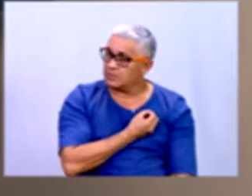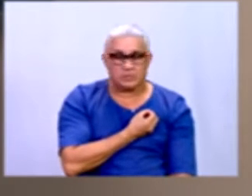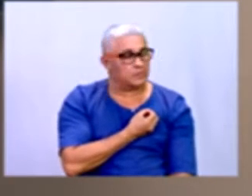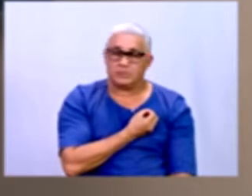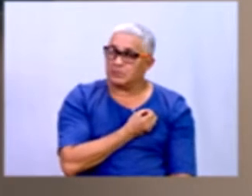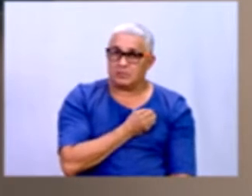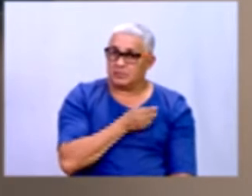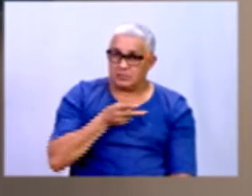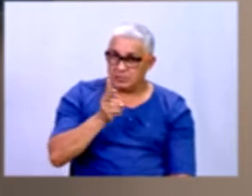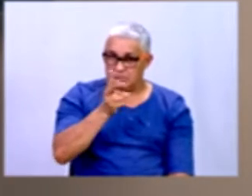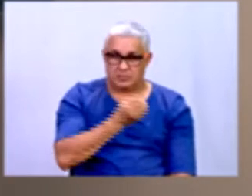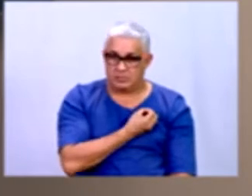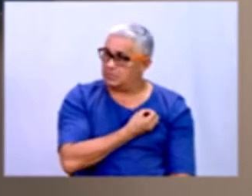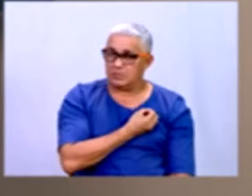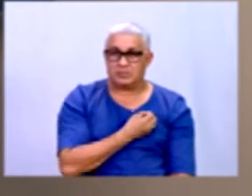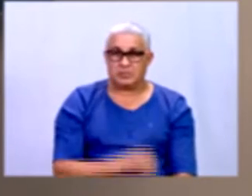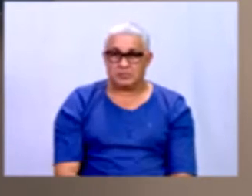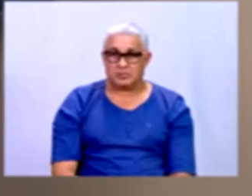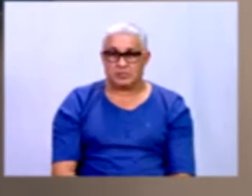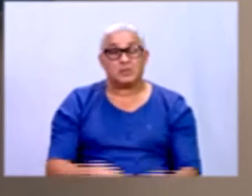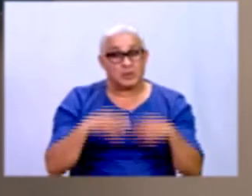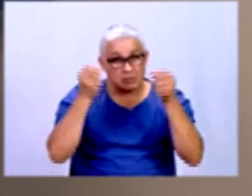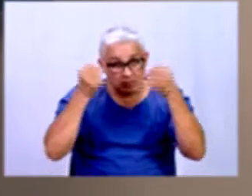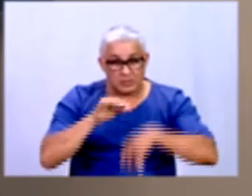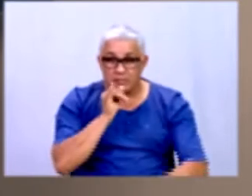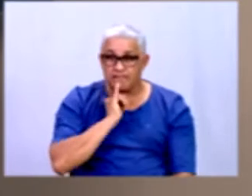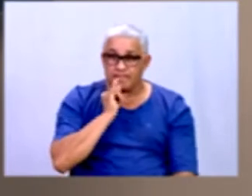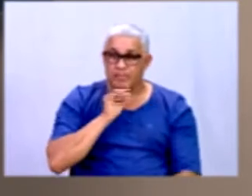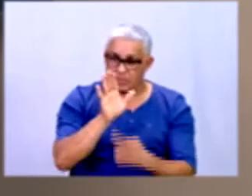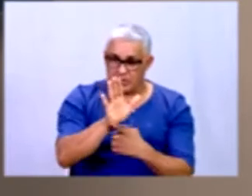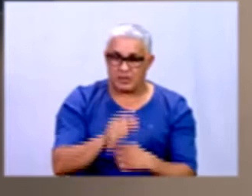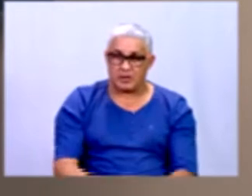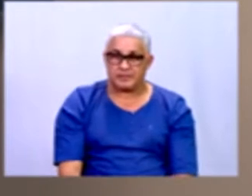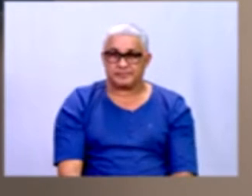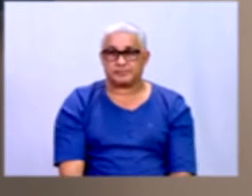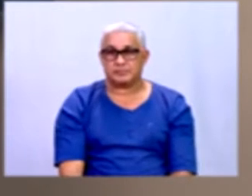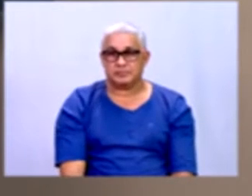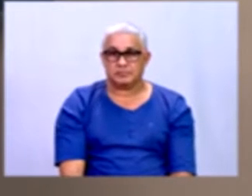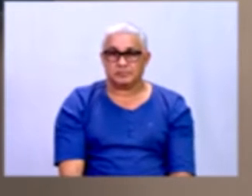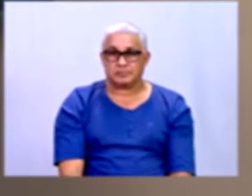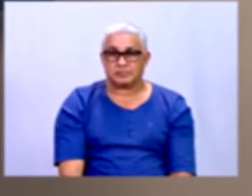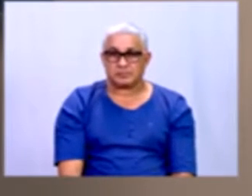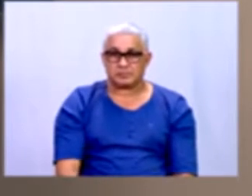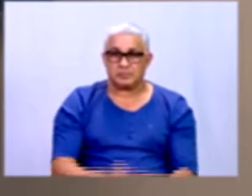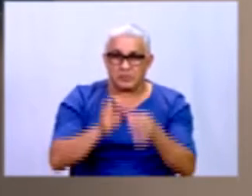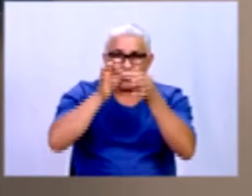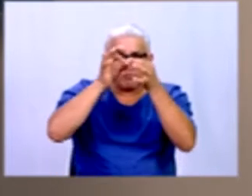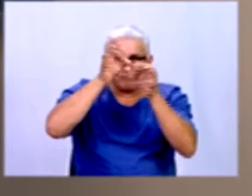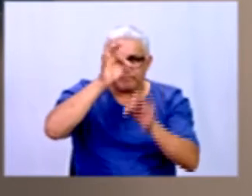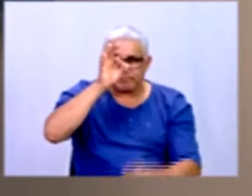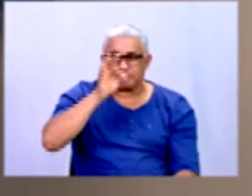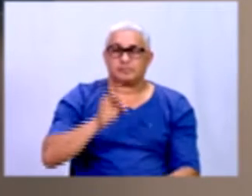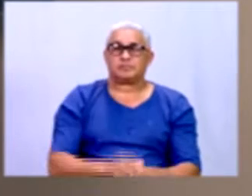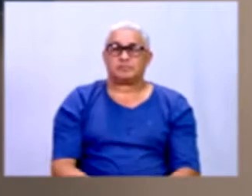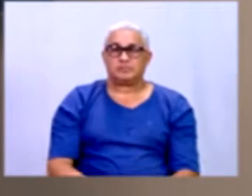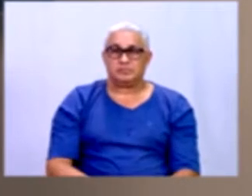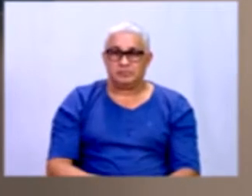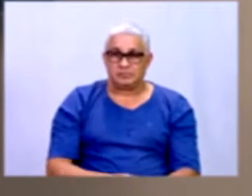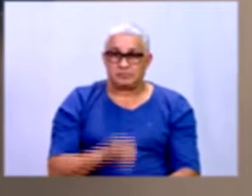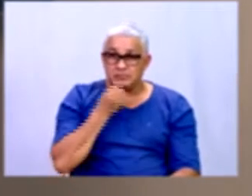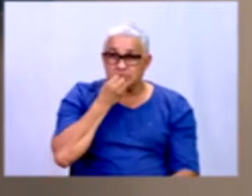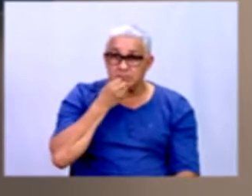né? Elas não vão ser sempre números. E a gente vai exemplificar aqui, detalhar bastante aqui para vocês para que fique bem